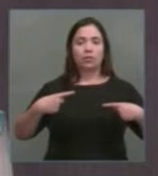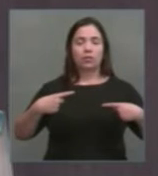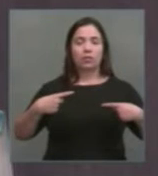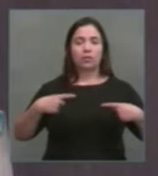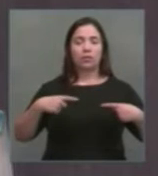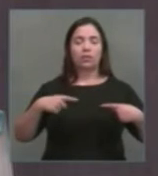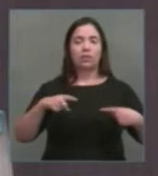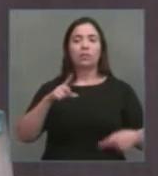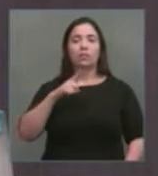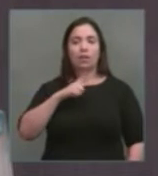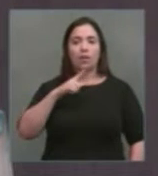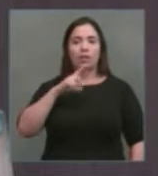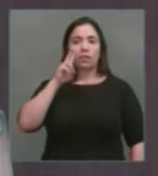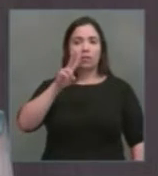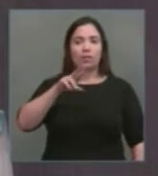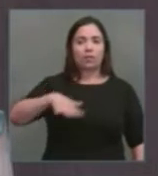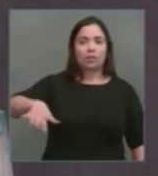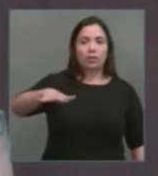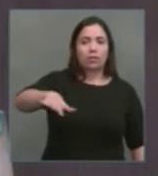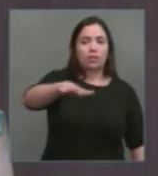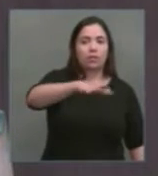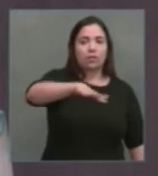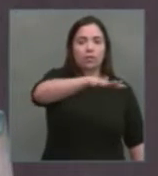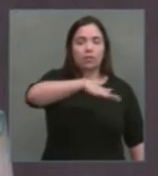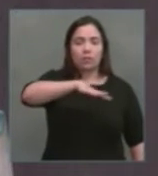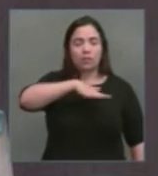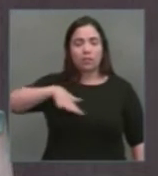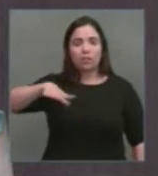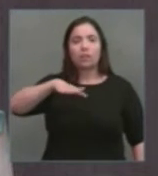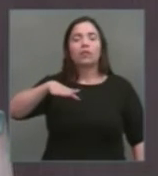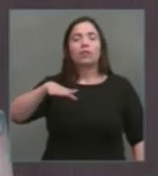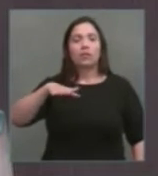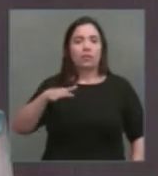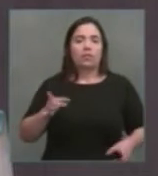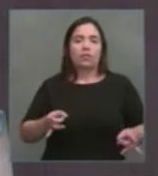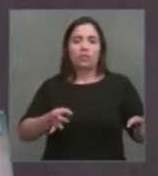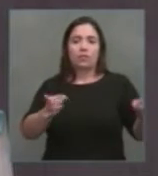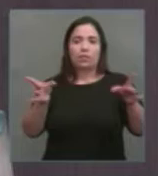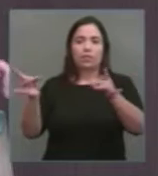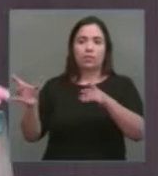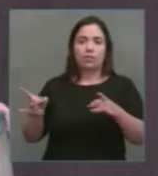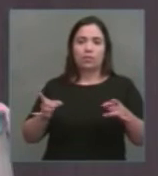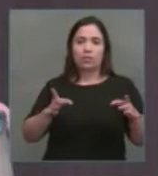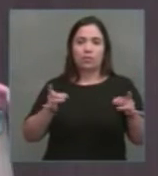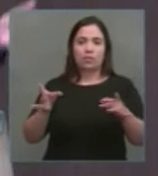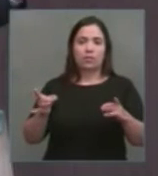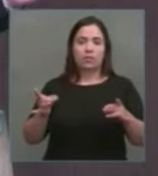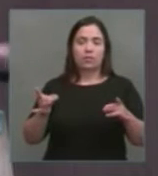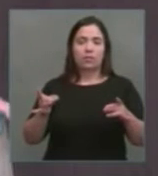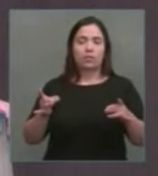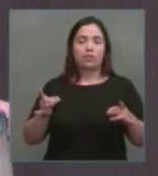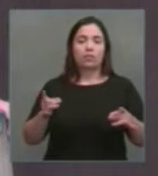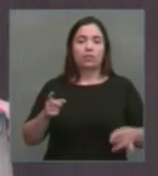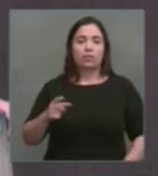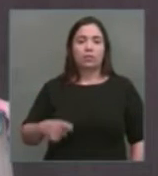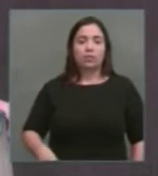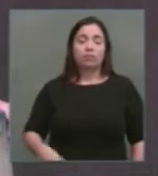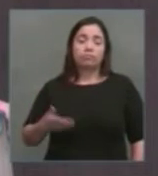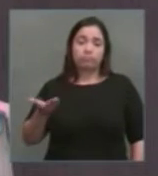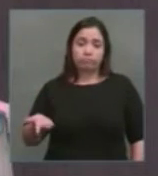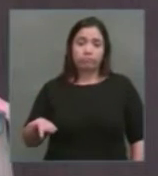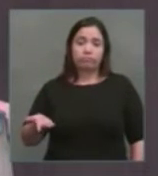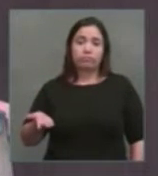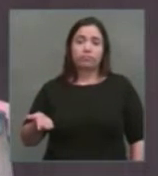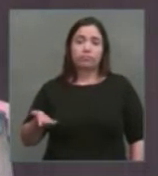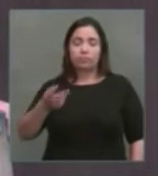setores estratégicos na mão das corporações privadas. Só há uma saída, é a manifestação do